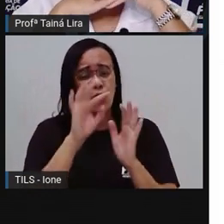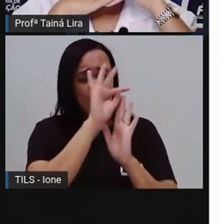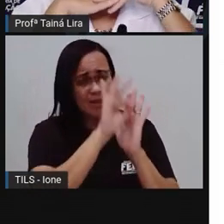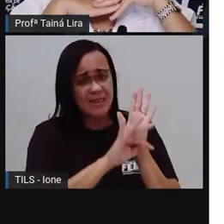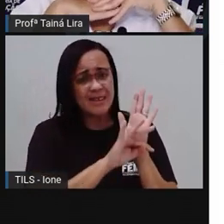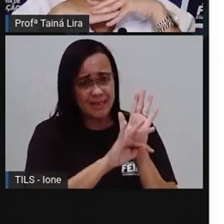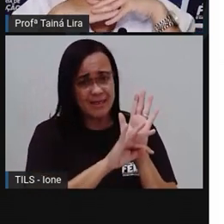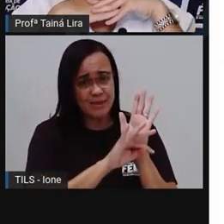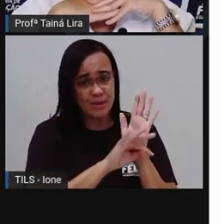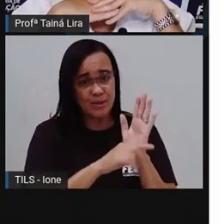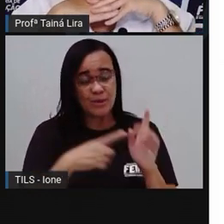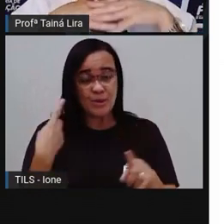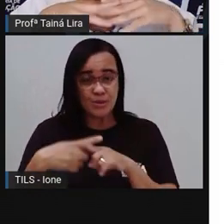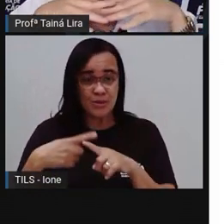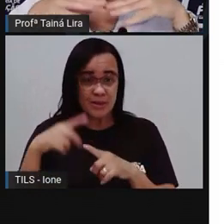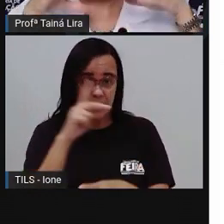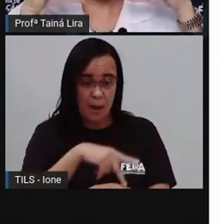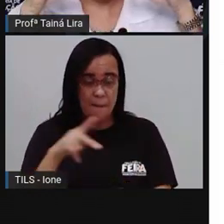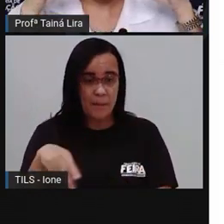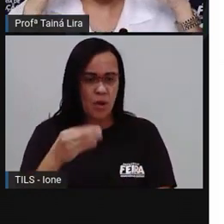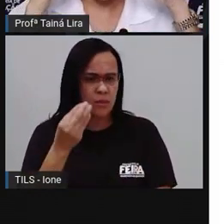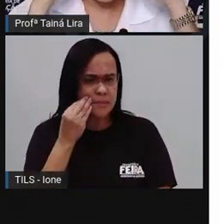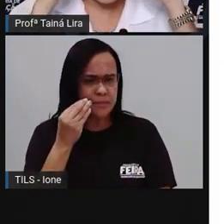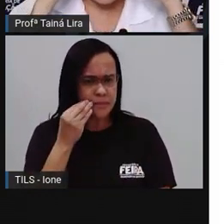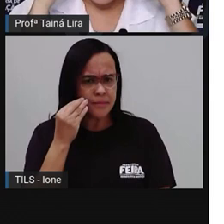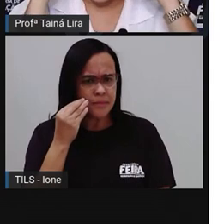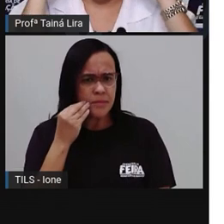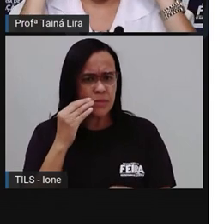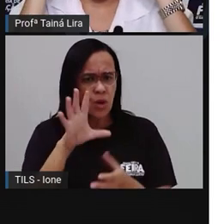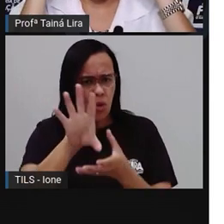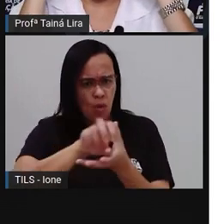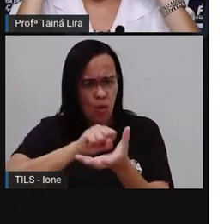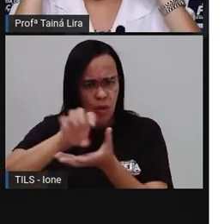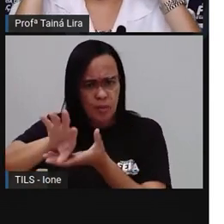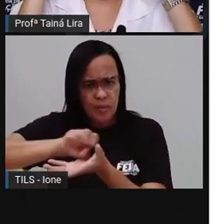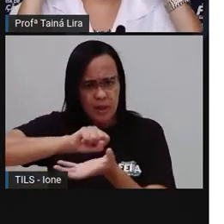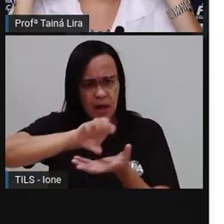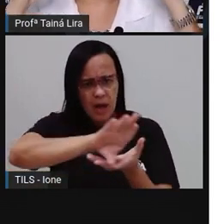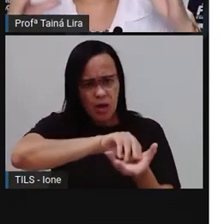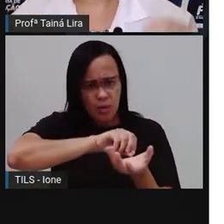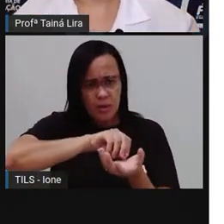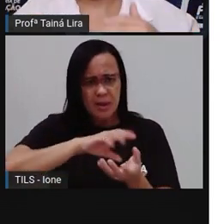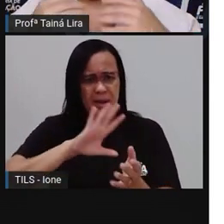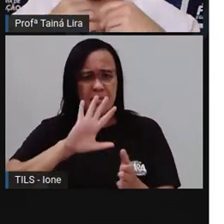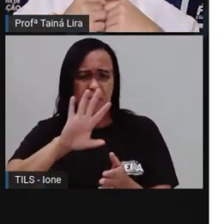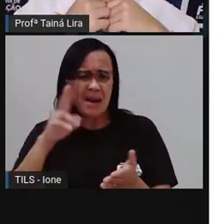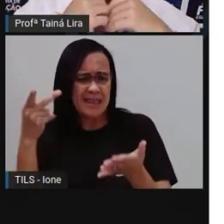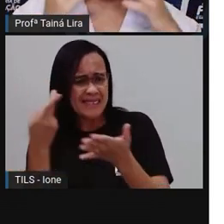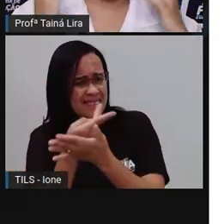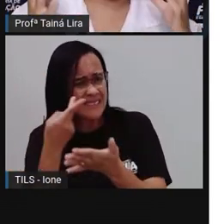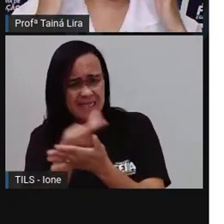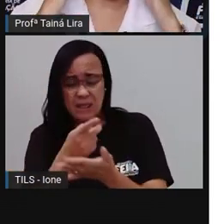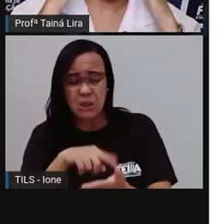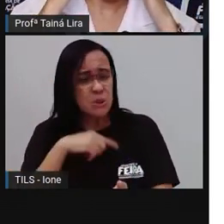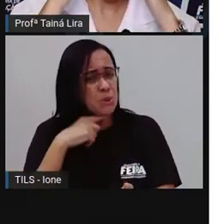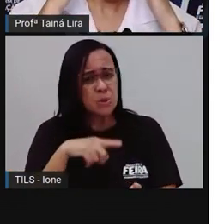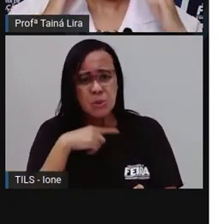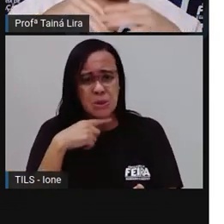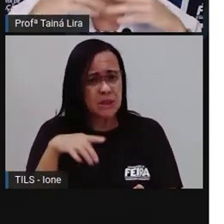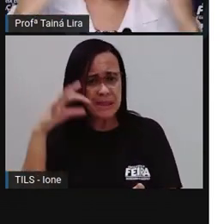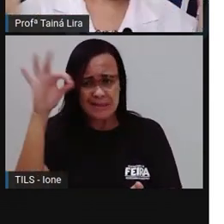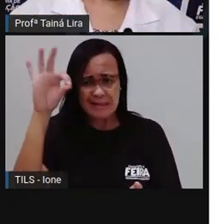copiar essa receita. E a Proteiná errou um monte de coisa ali. Um monte de coisa. não estou conseguindo corrigir sozinha.